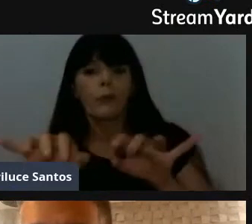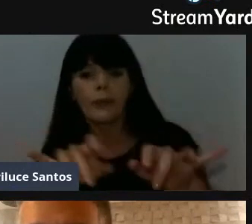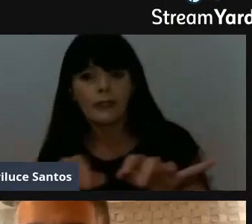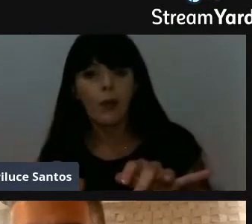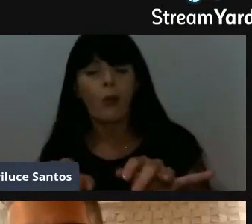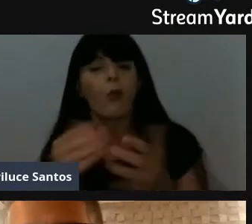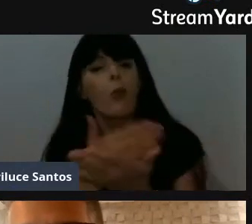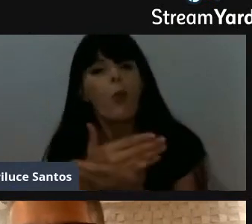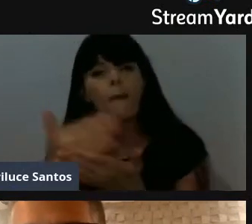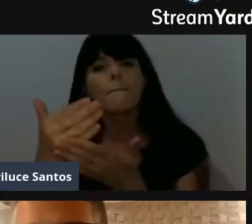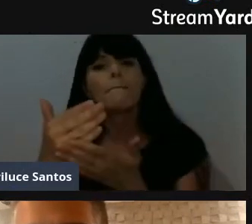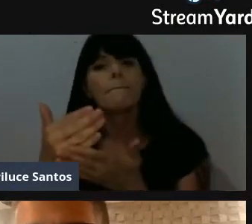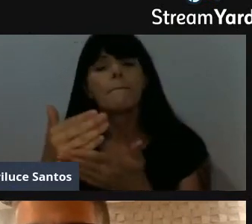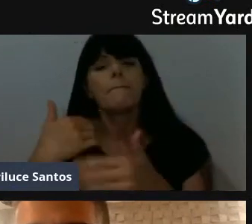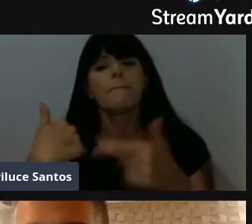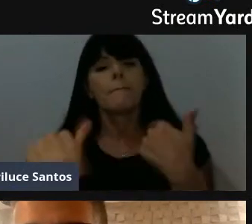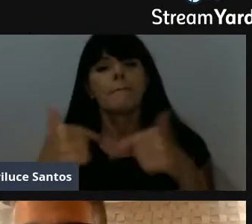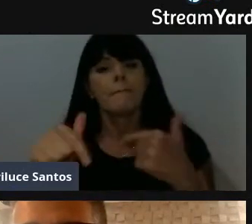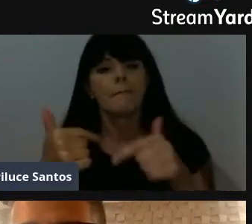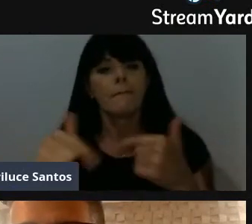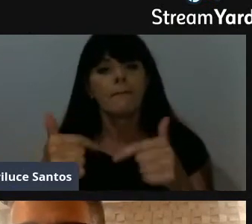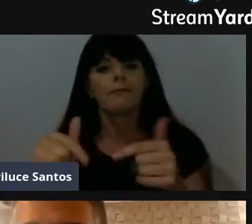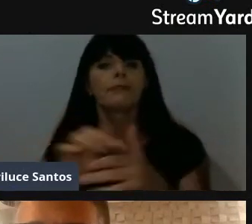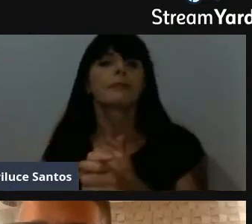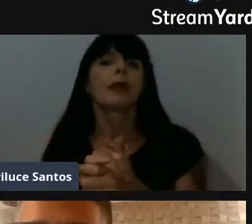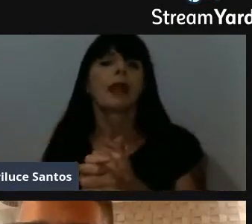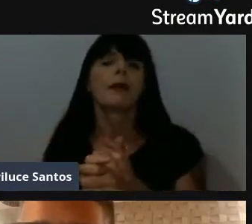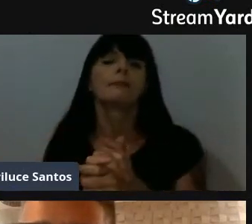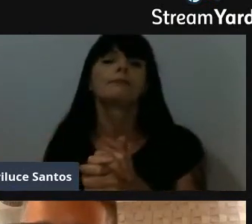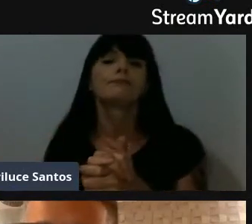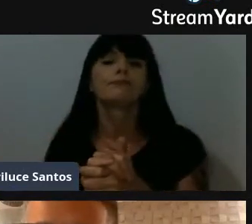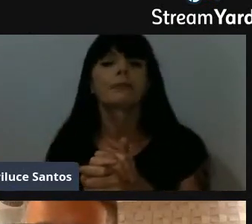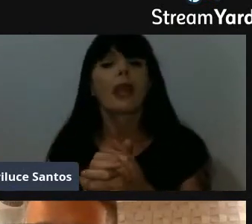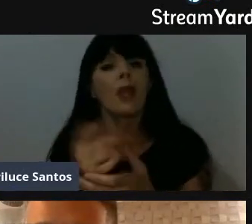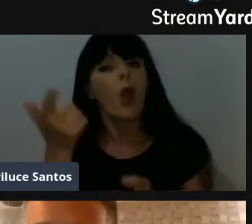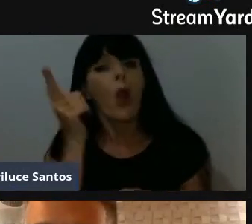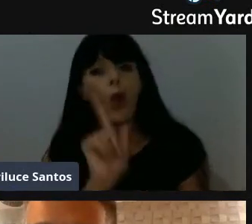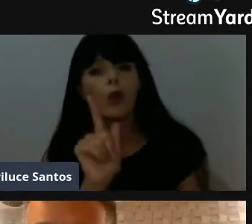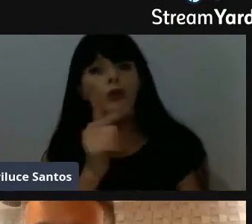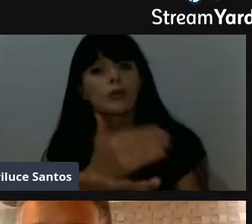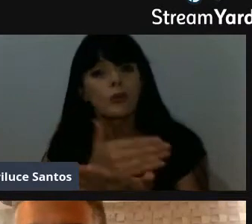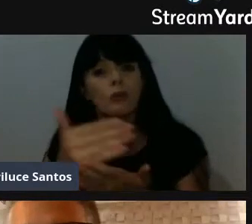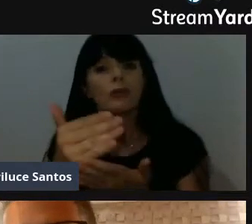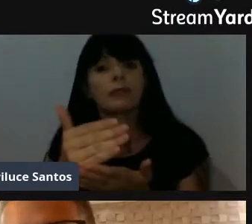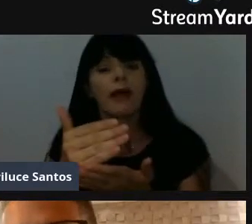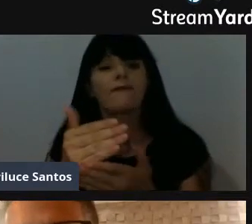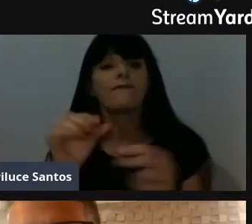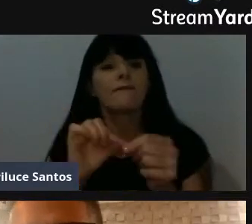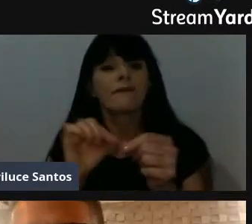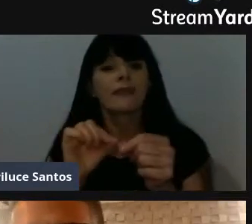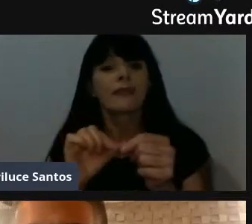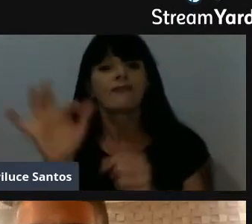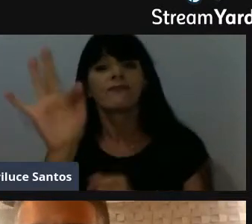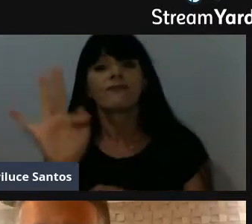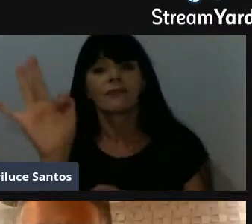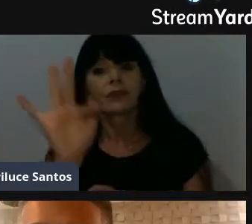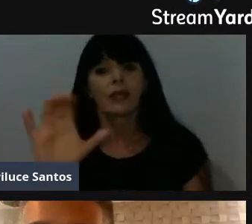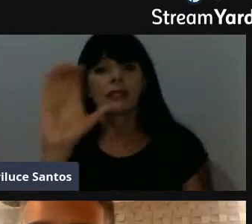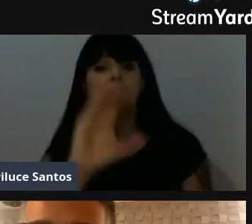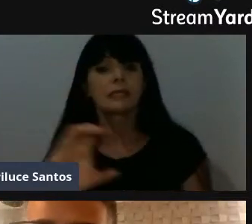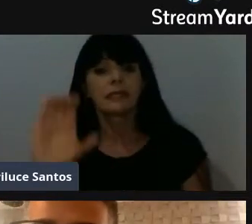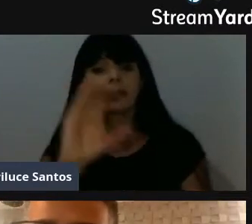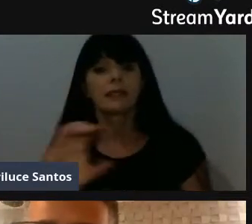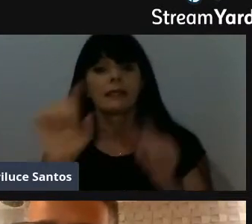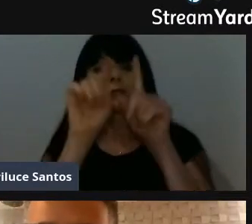da computação da empresa, que era a Casa Reis, na época, e decidi fazer a faculdade de ciência da computação. Com a faculdade de ciência da